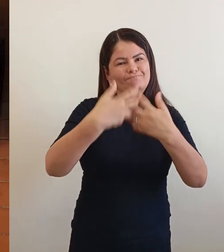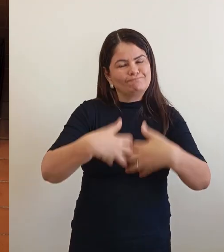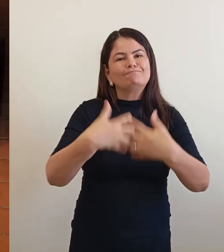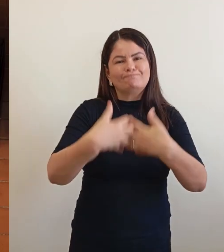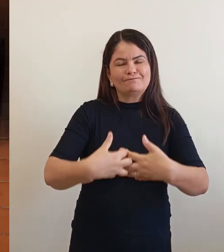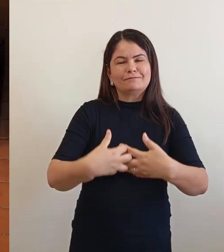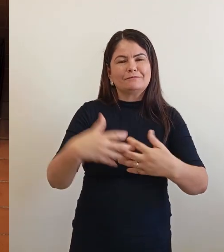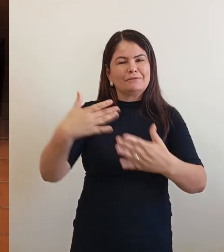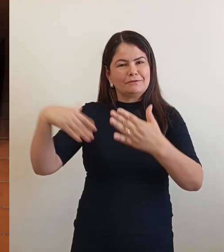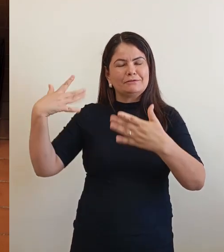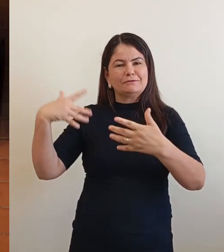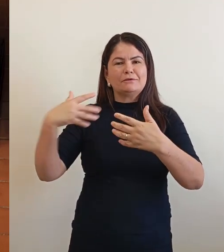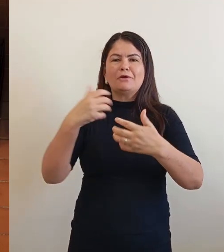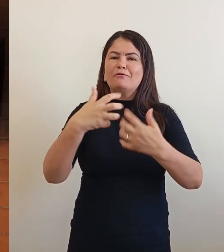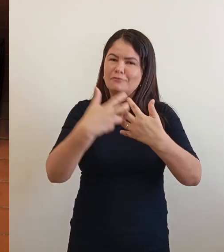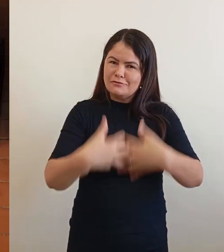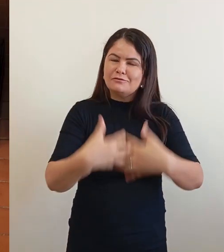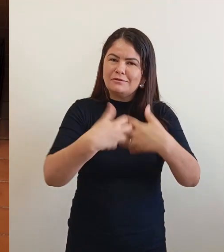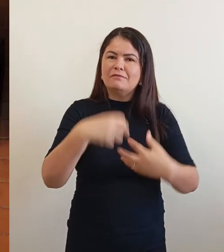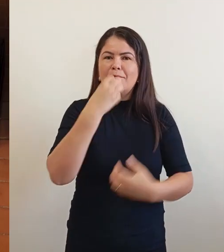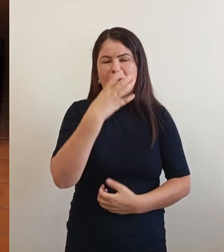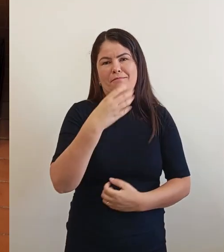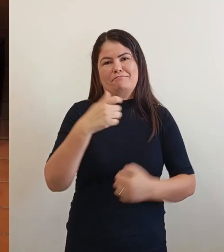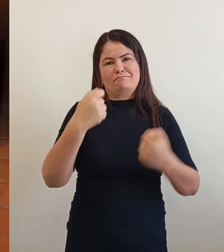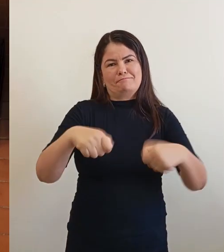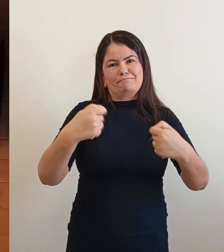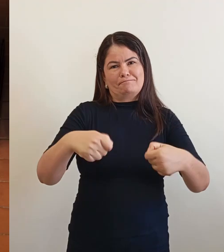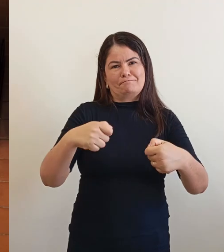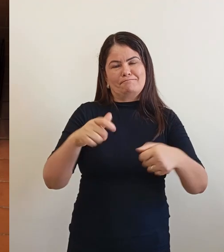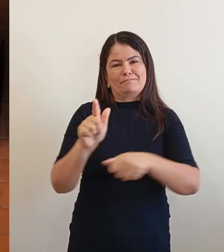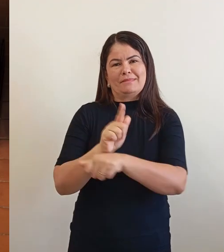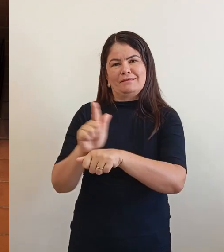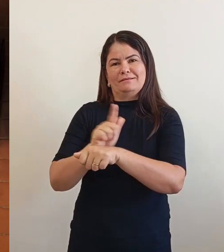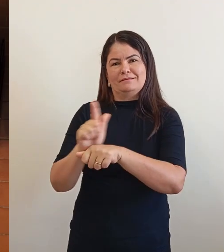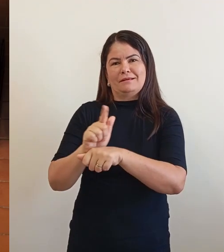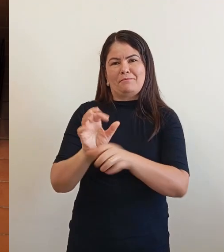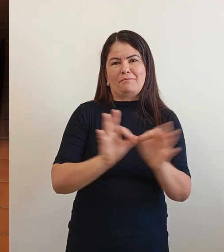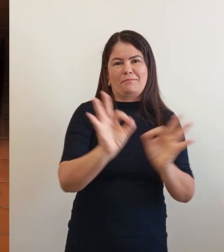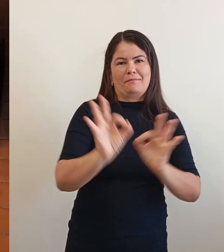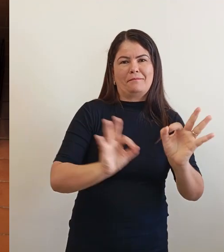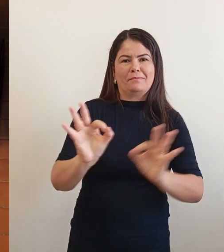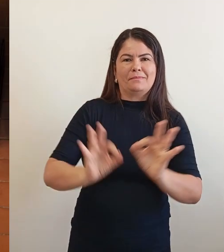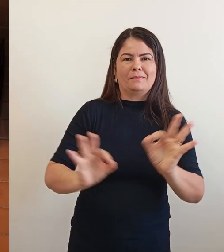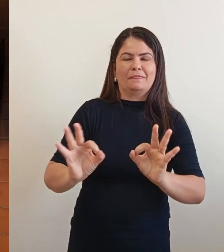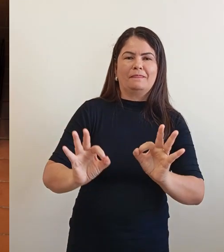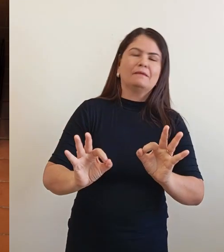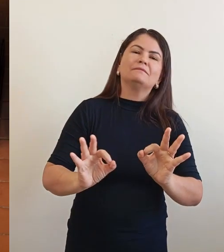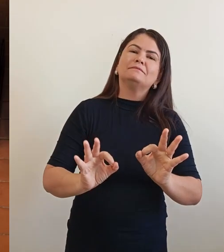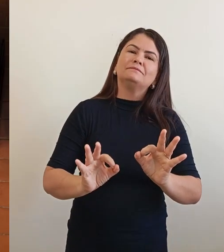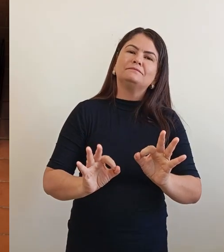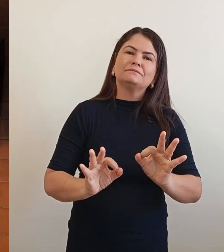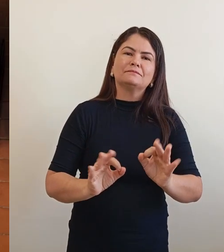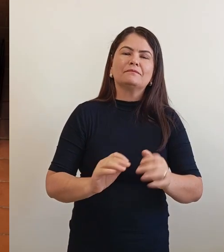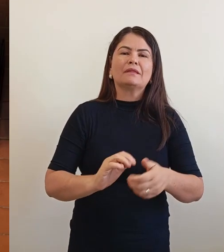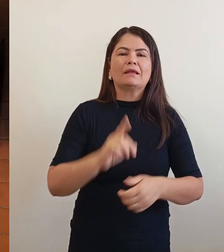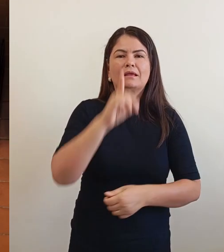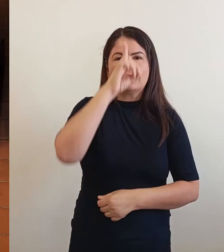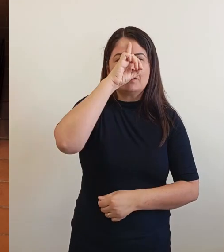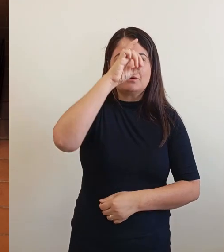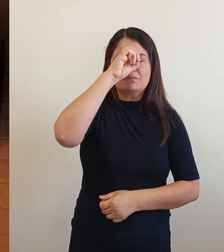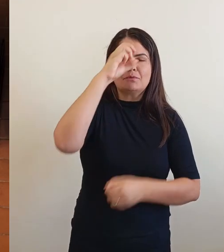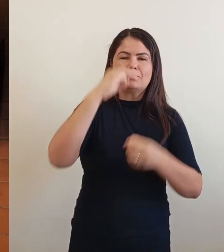preparados para a gente implantar esse hospital municipal. A gente queremos adquirir um prédio aí